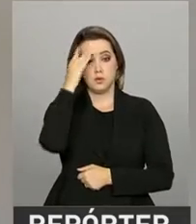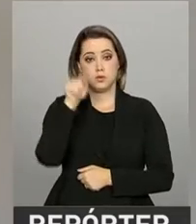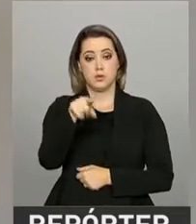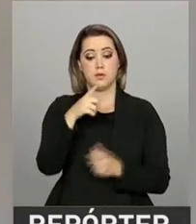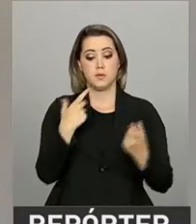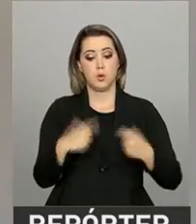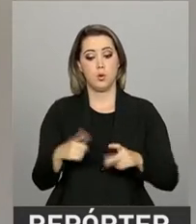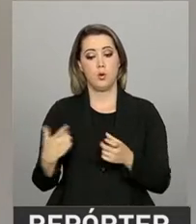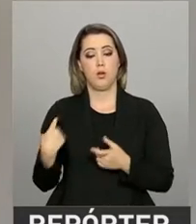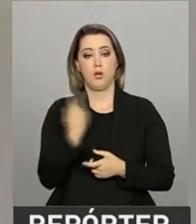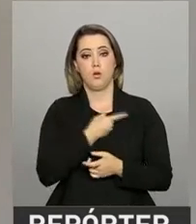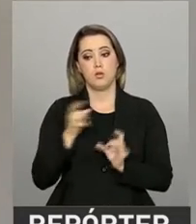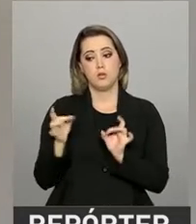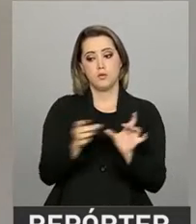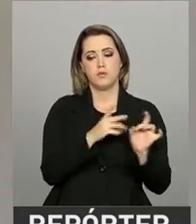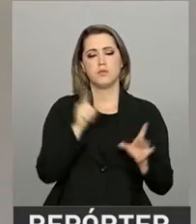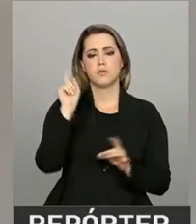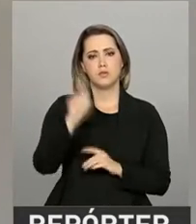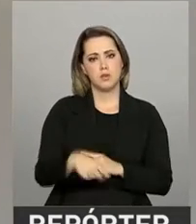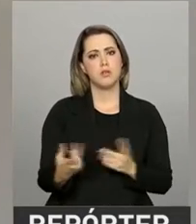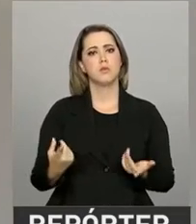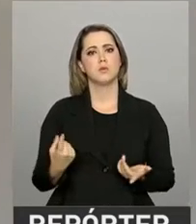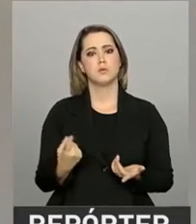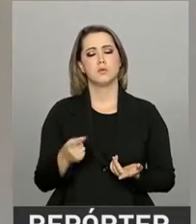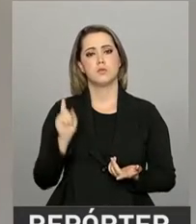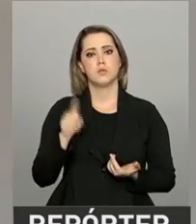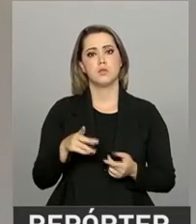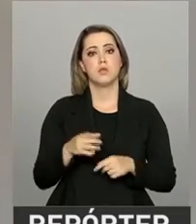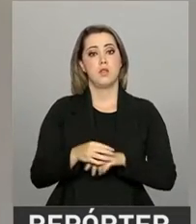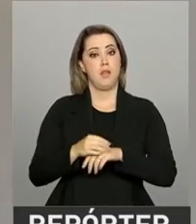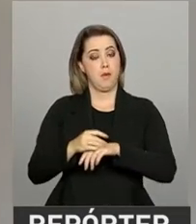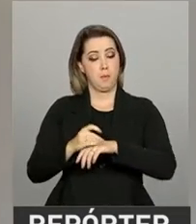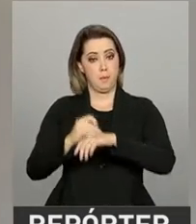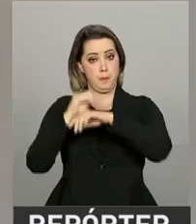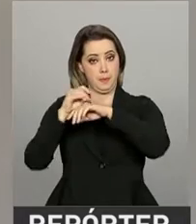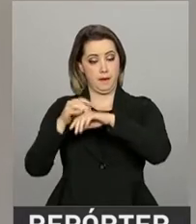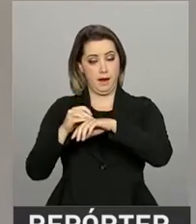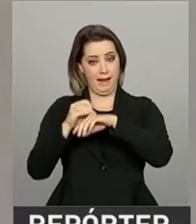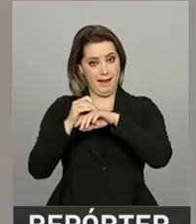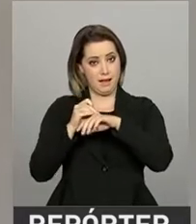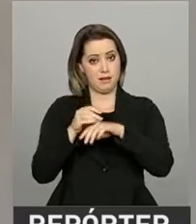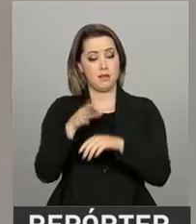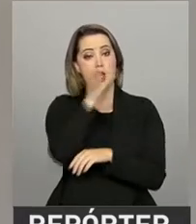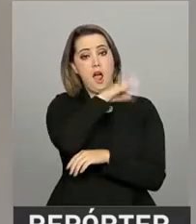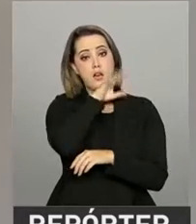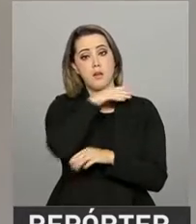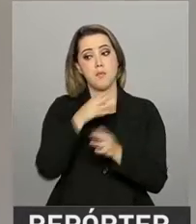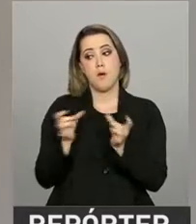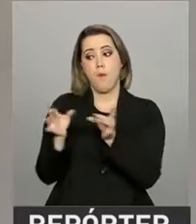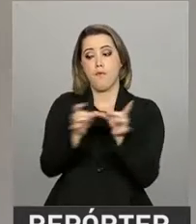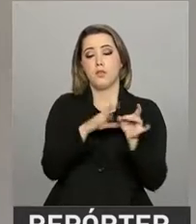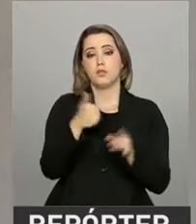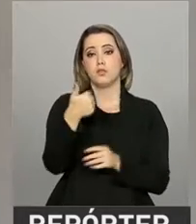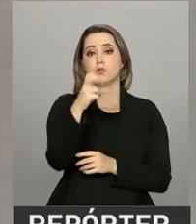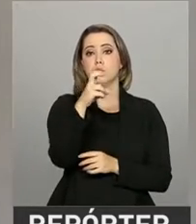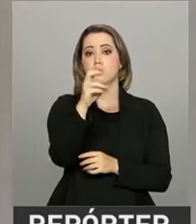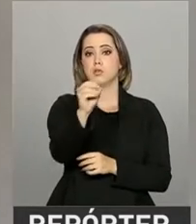mercados que nós temos é exatamente a proteína animal vendida para 150